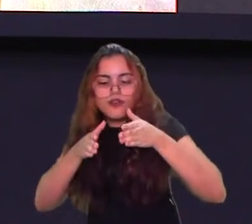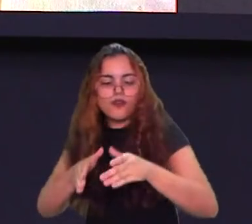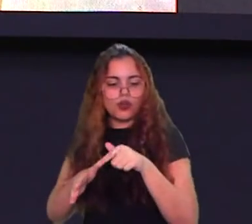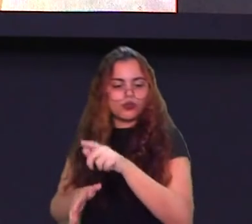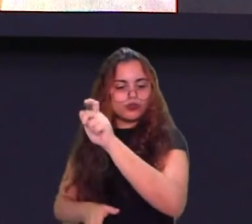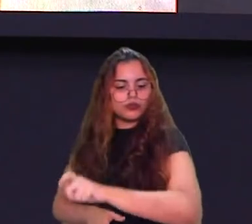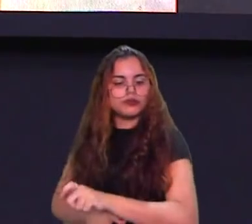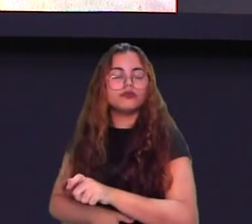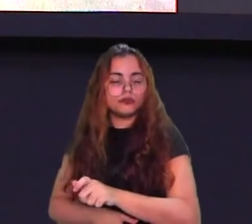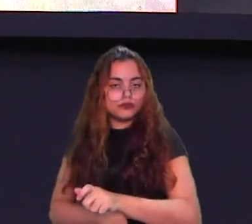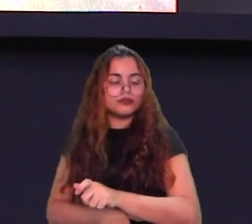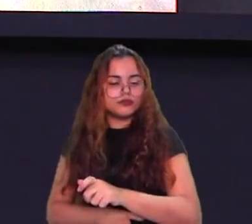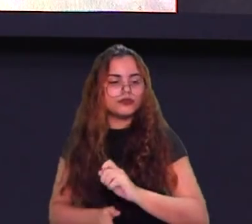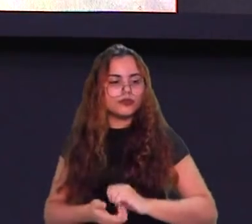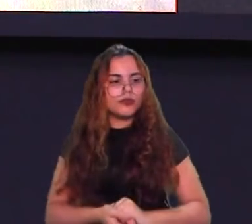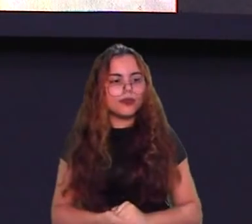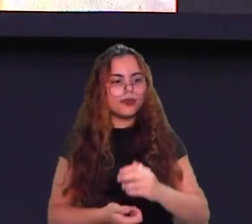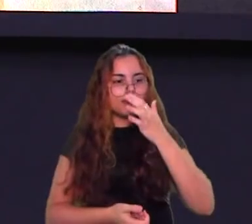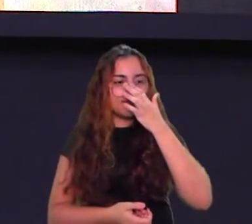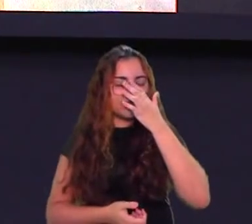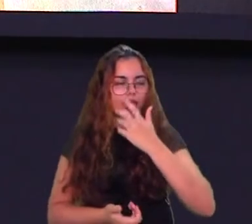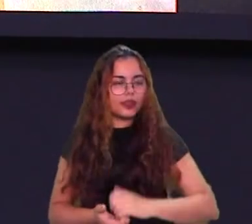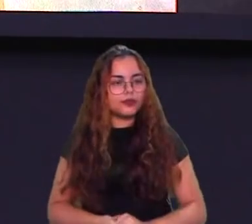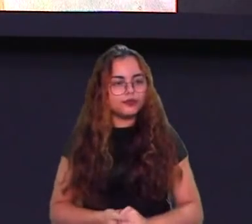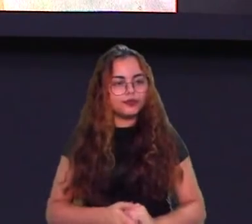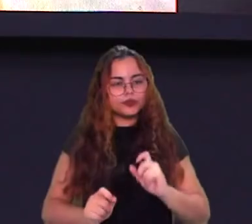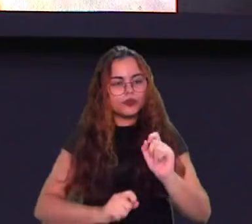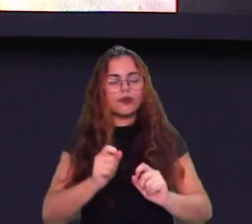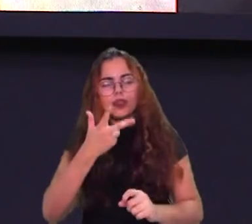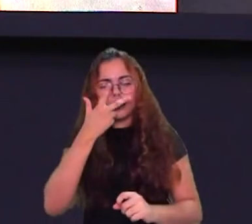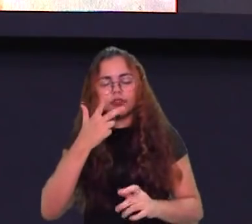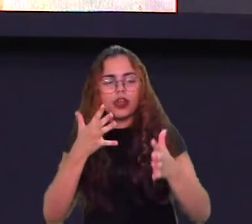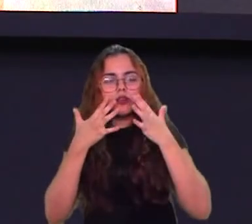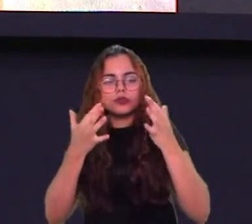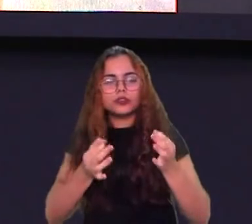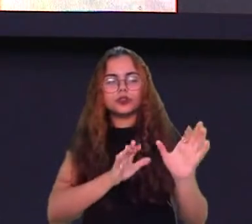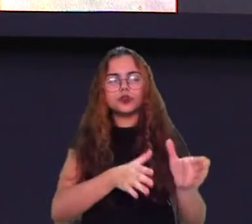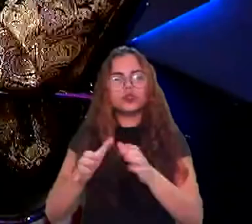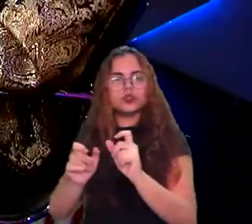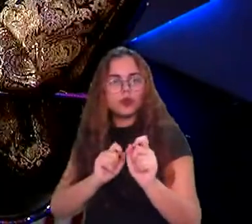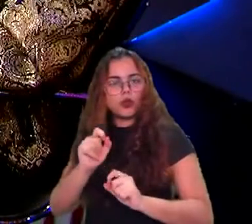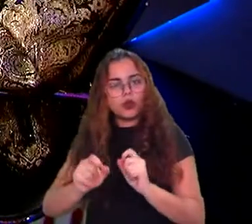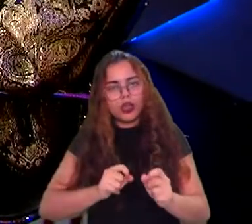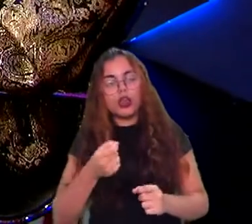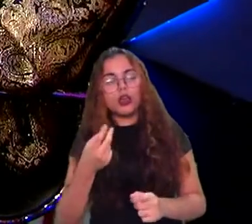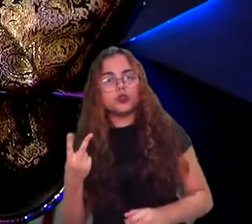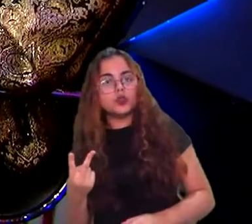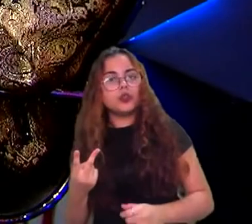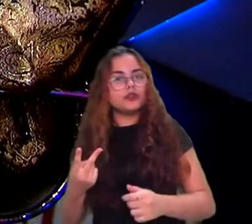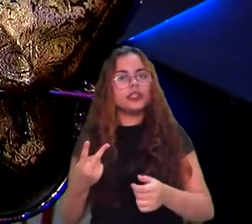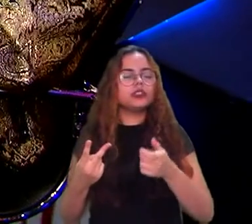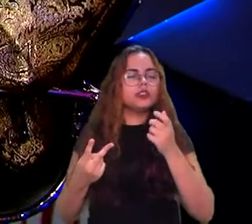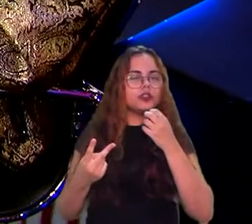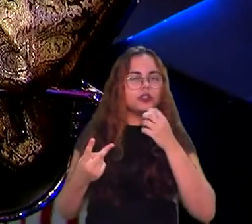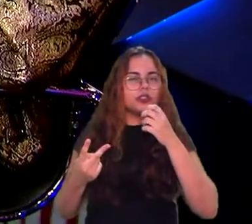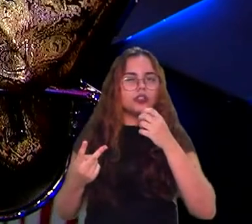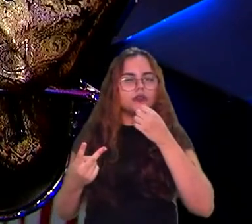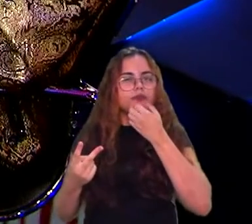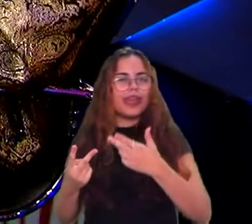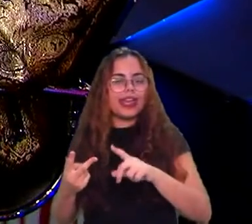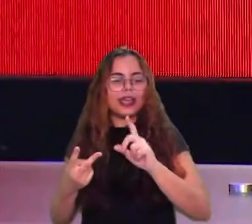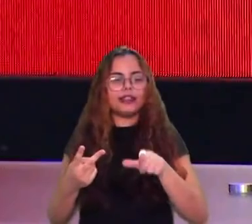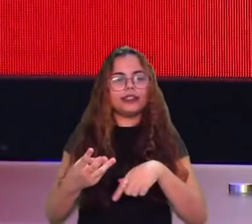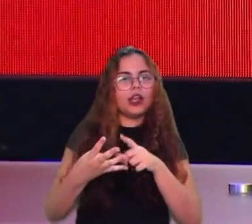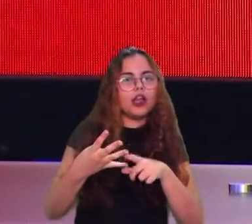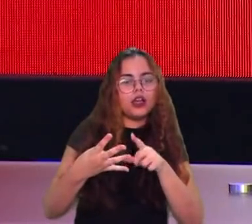fica uma atenção aí pros times agora, ó? O cara performou duas vezes bem, duas vezes de Jayce. Talvez a Red semana que vem abre o olho e tal, ou não? É, o famoso